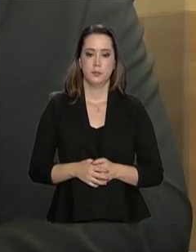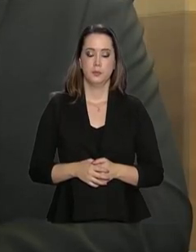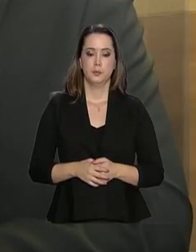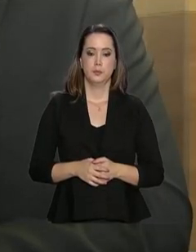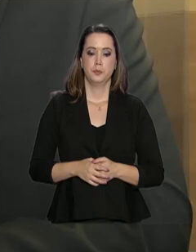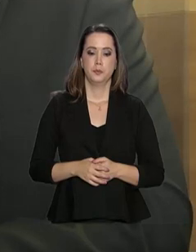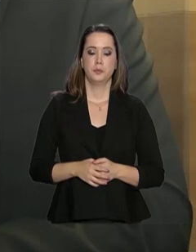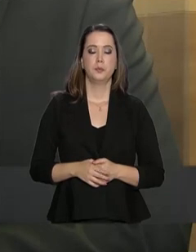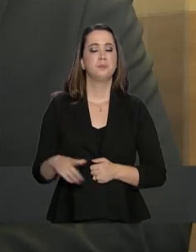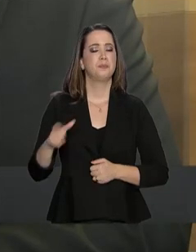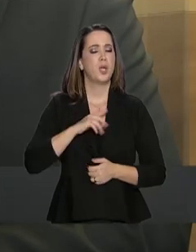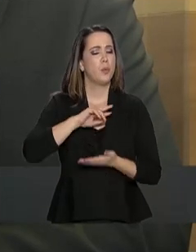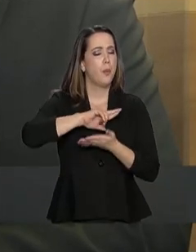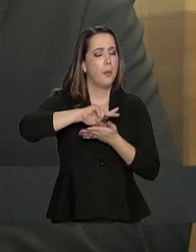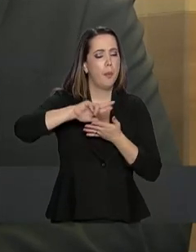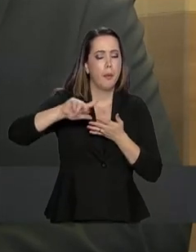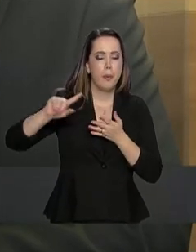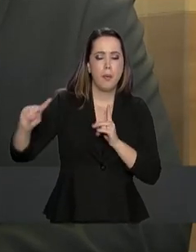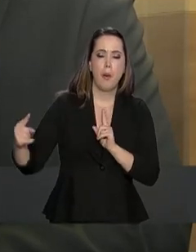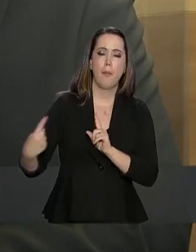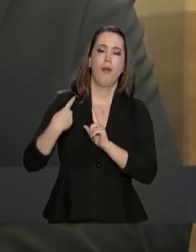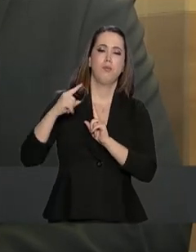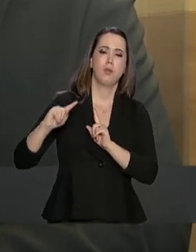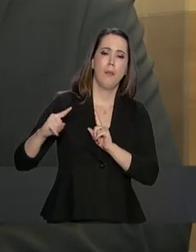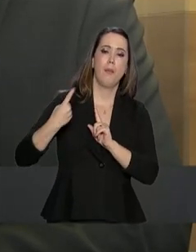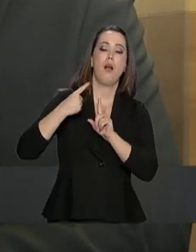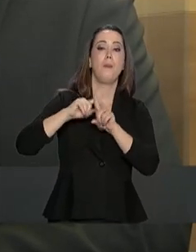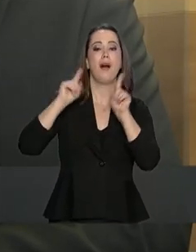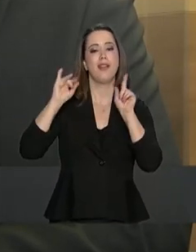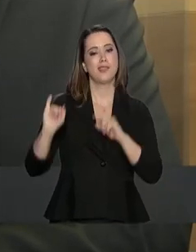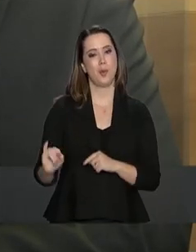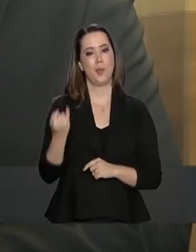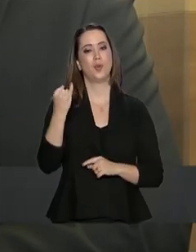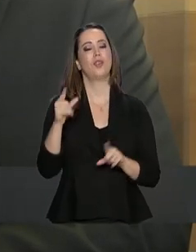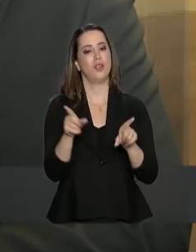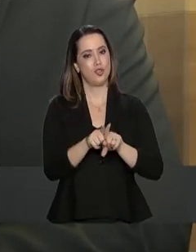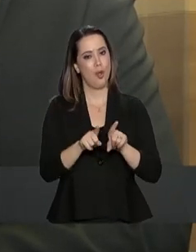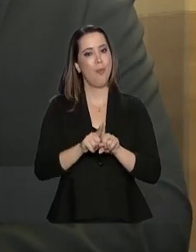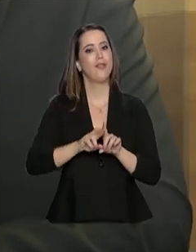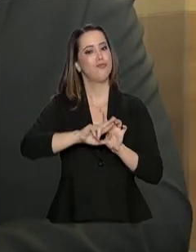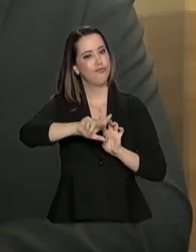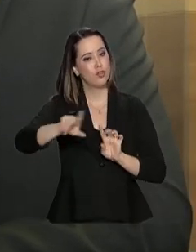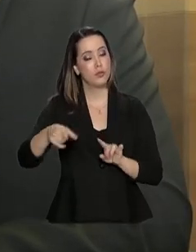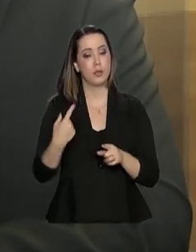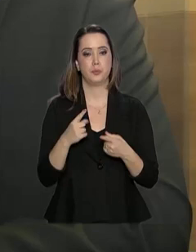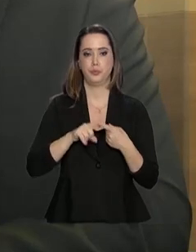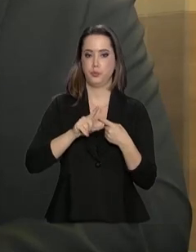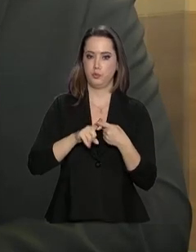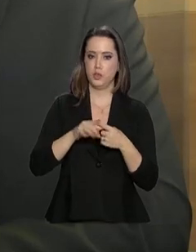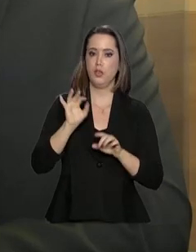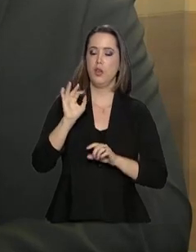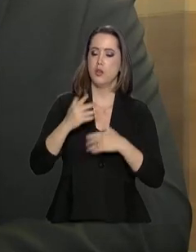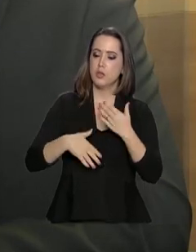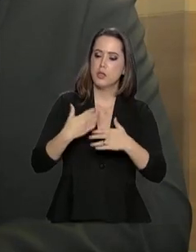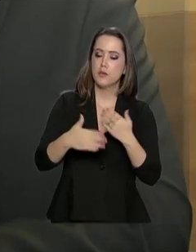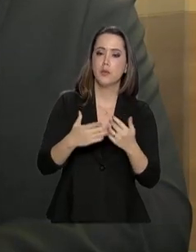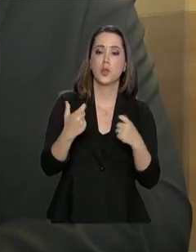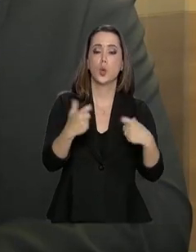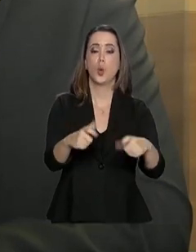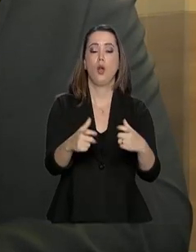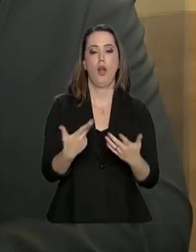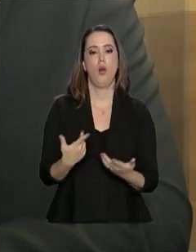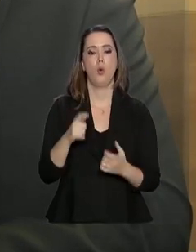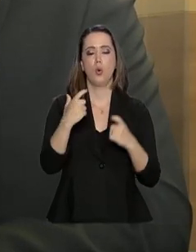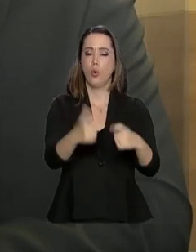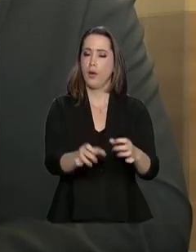Desafios são inúmeros, oportunidades também. O primeiro desafio, desenvolvimento regional e urbano, conseguir investir no